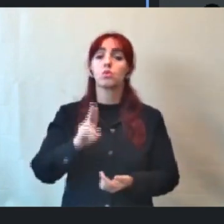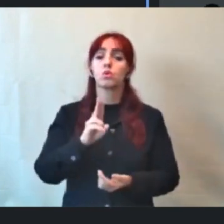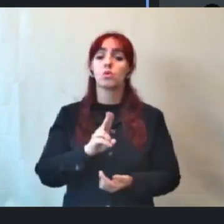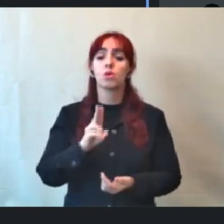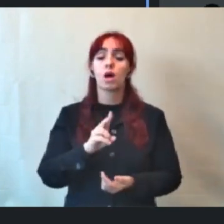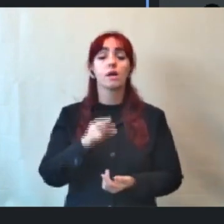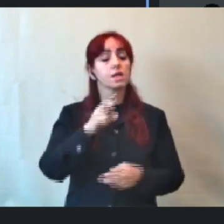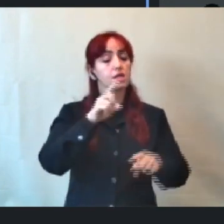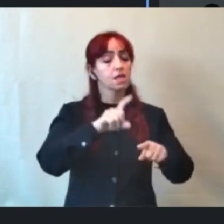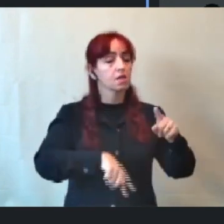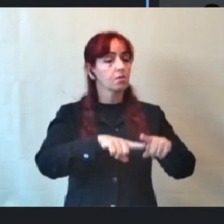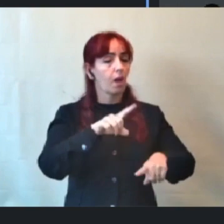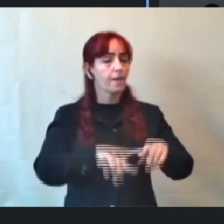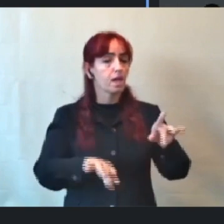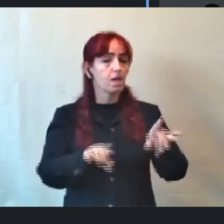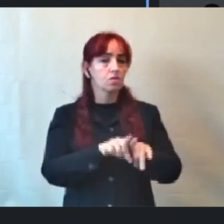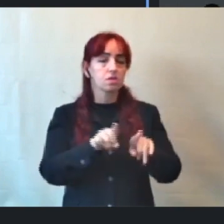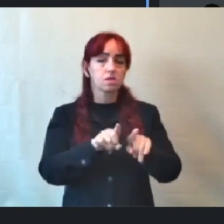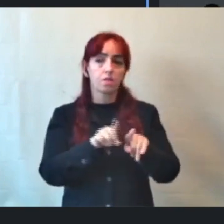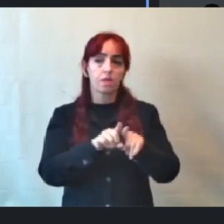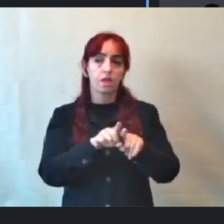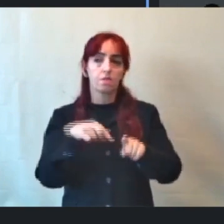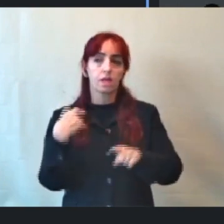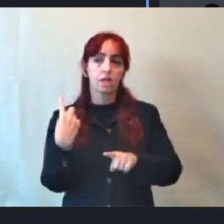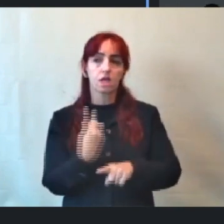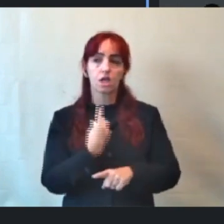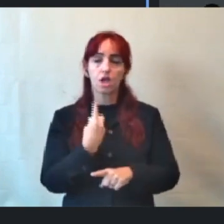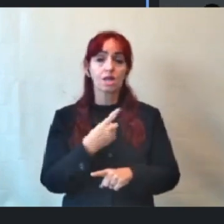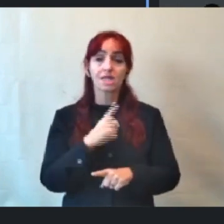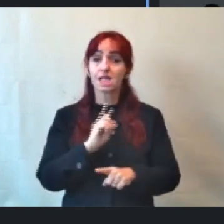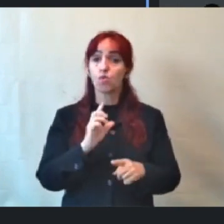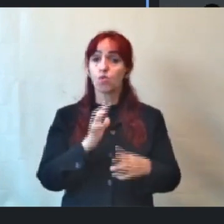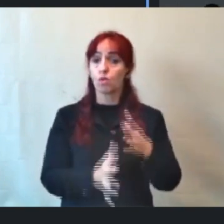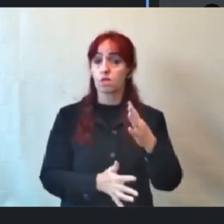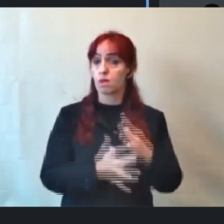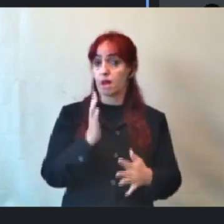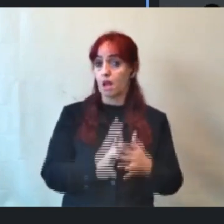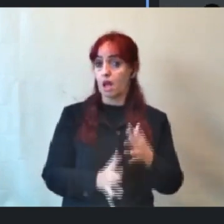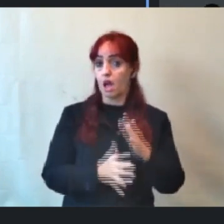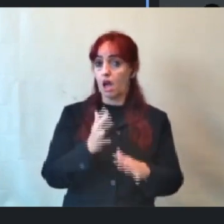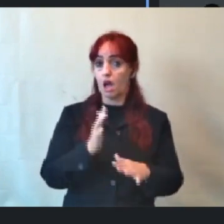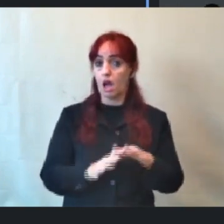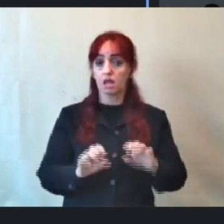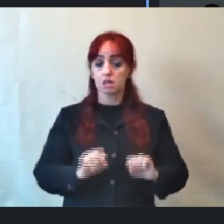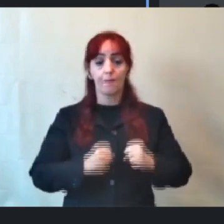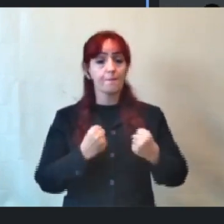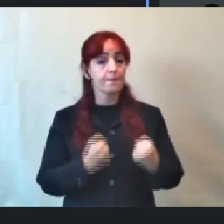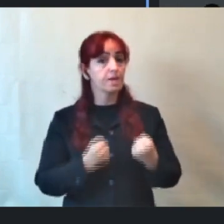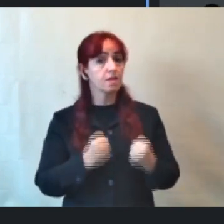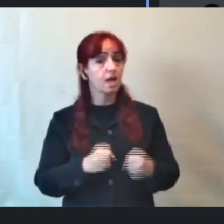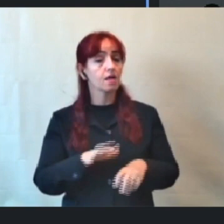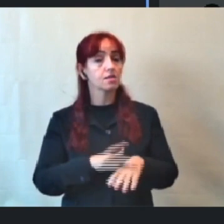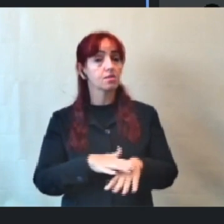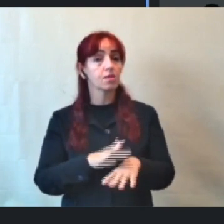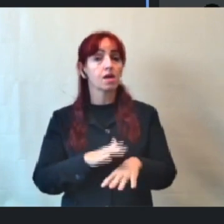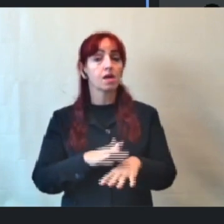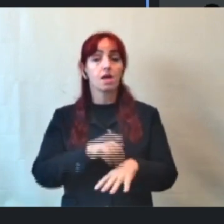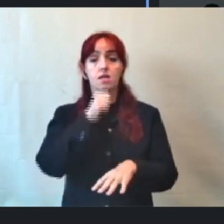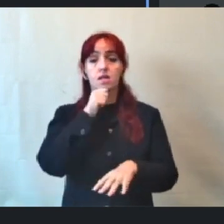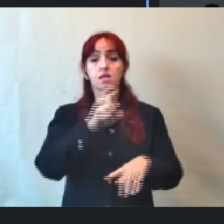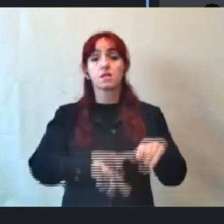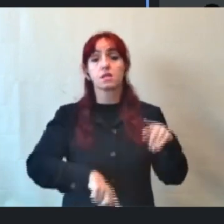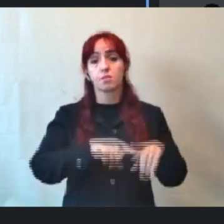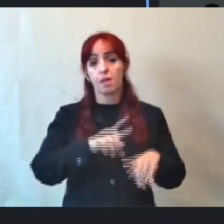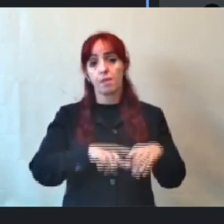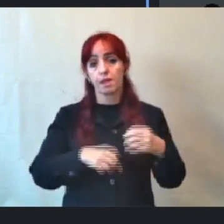equipamentos até mesmo para que a gente não atrapalhasse e não sobrecarregasse mais ainda nesses equipamentos.